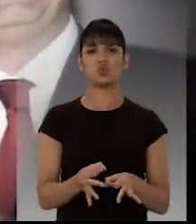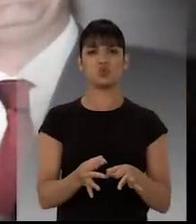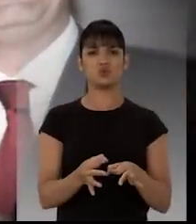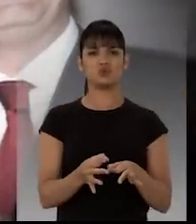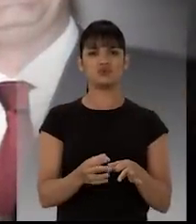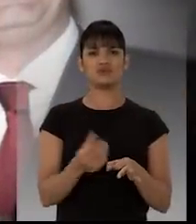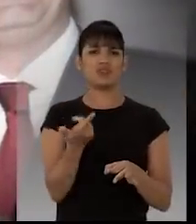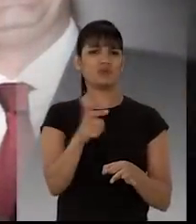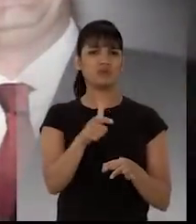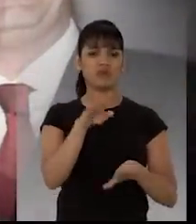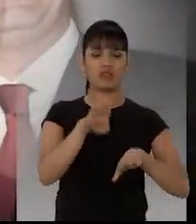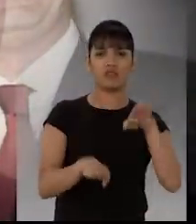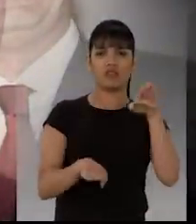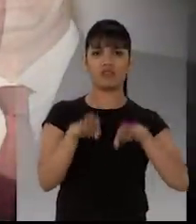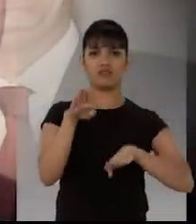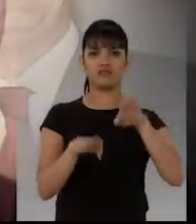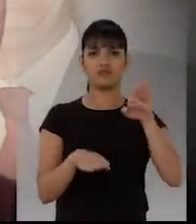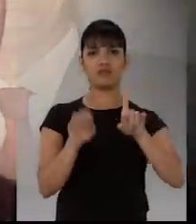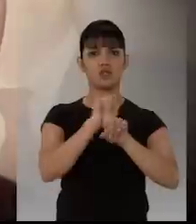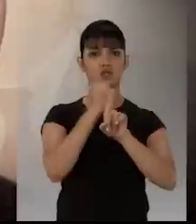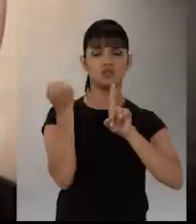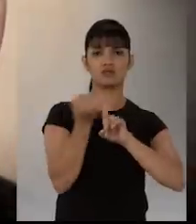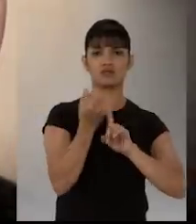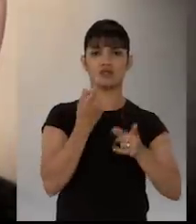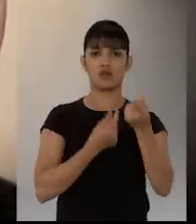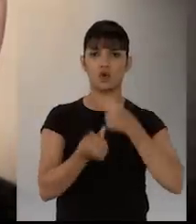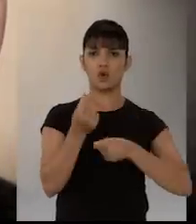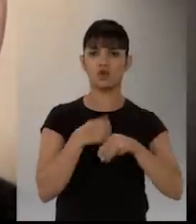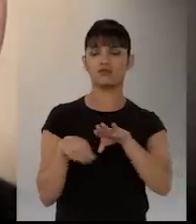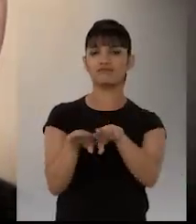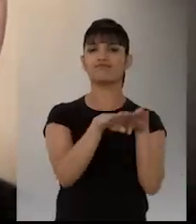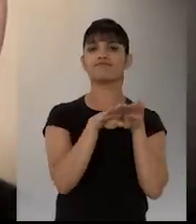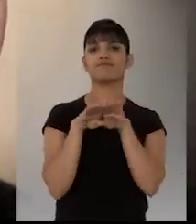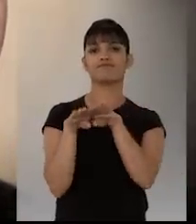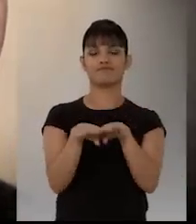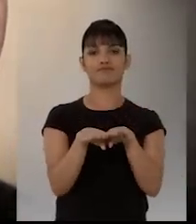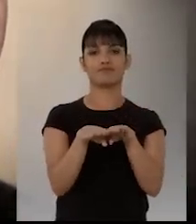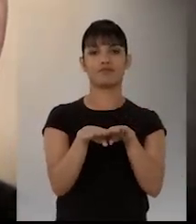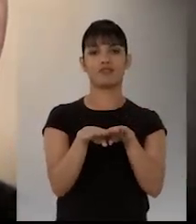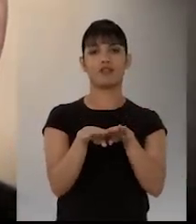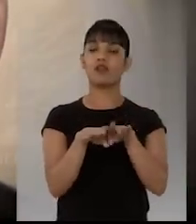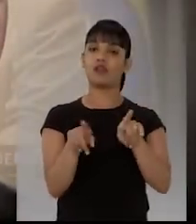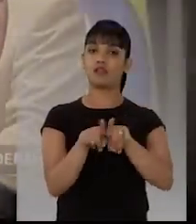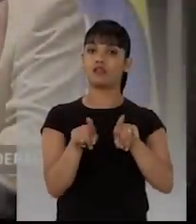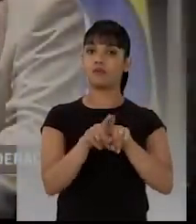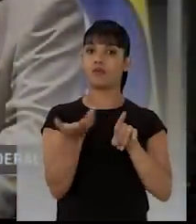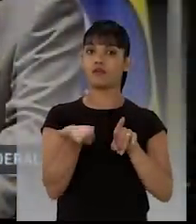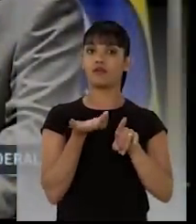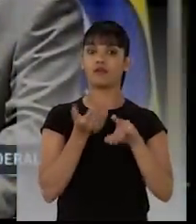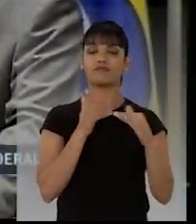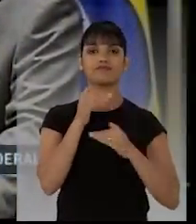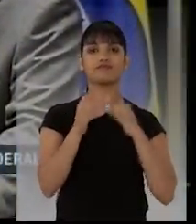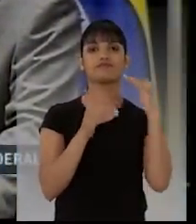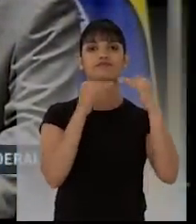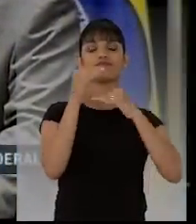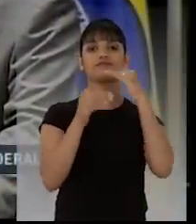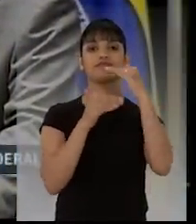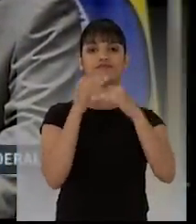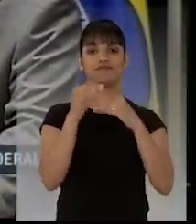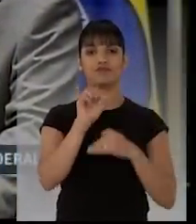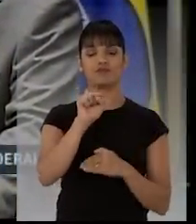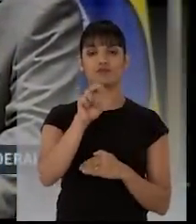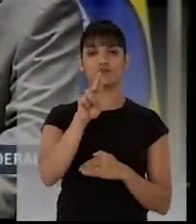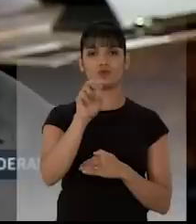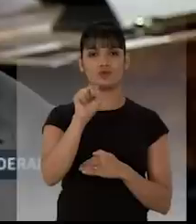desigual social e economicamente e que busque o desenvolvimento sustentável. O Brasil